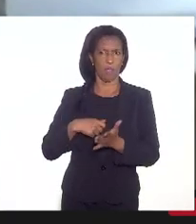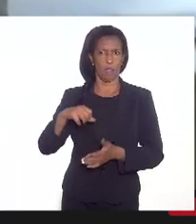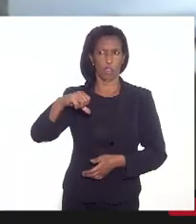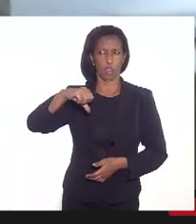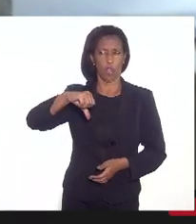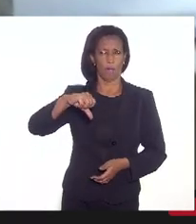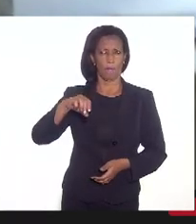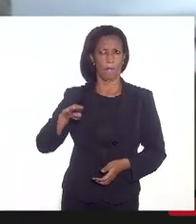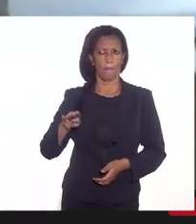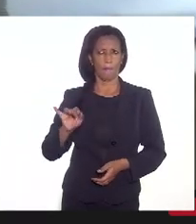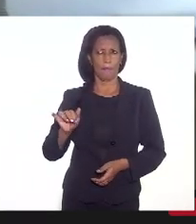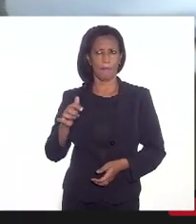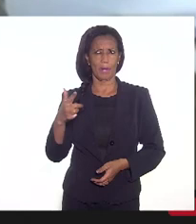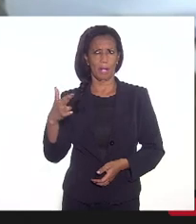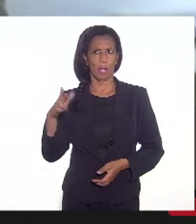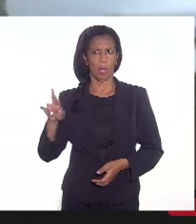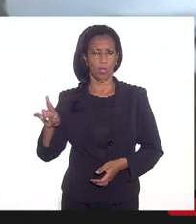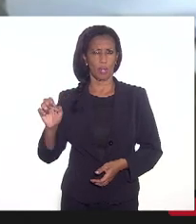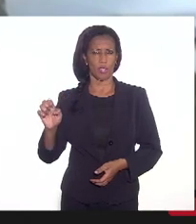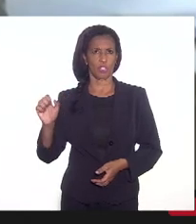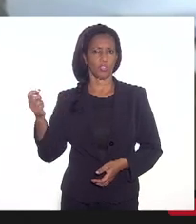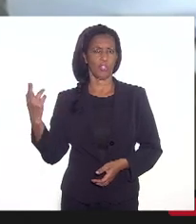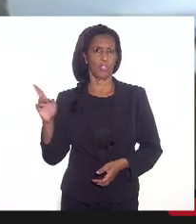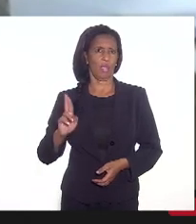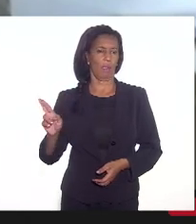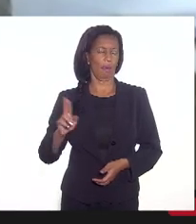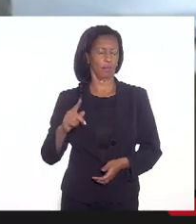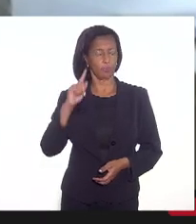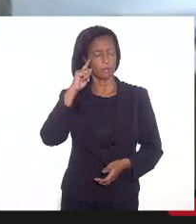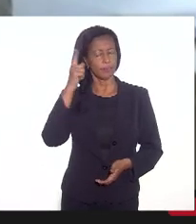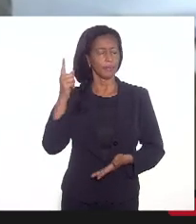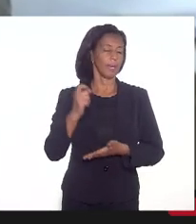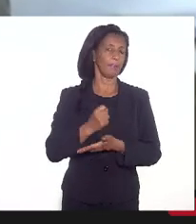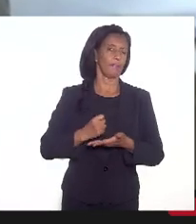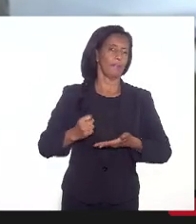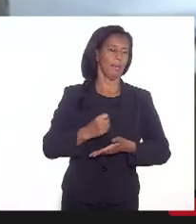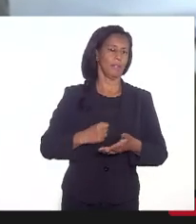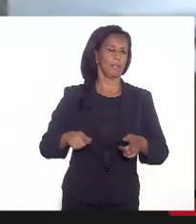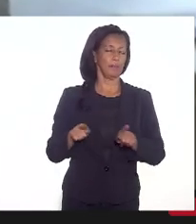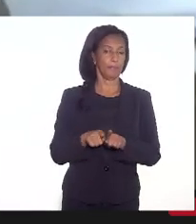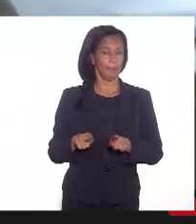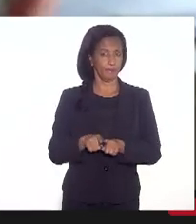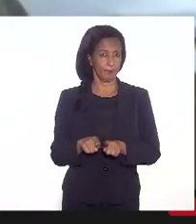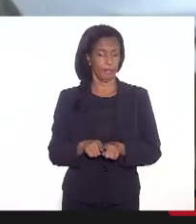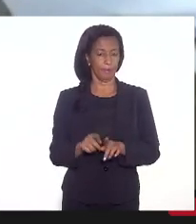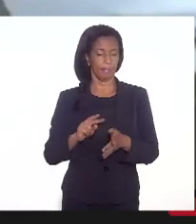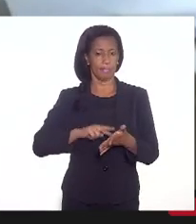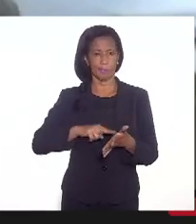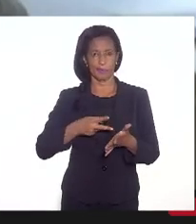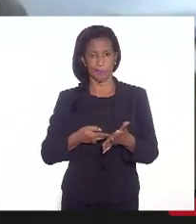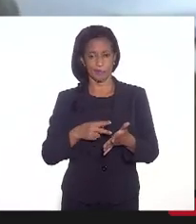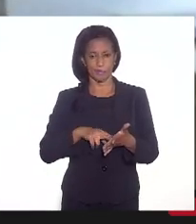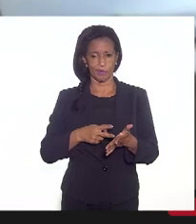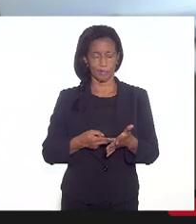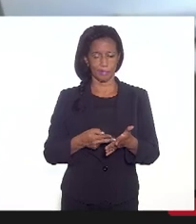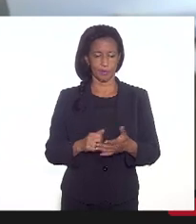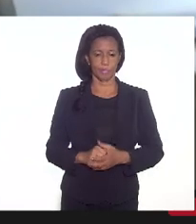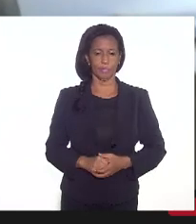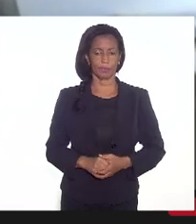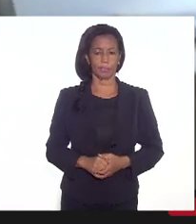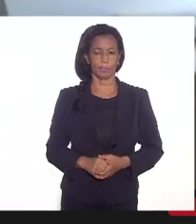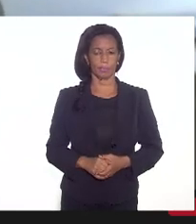bilhões de reais. O que a ideia básica também, estou traduzindo aqui publicamente,